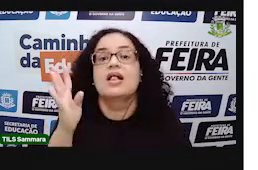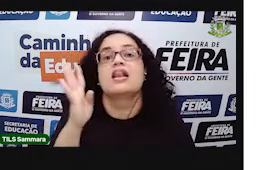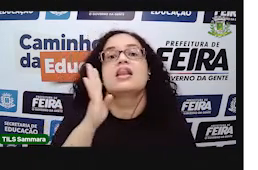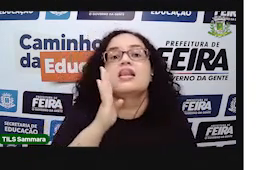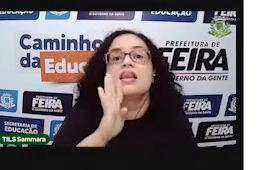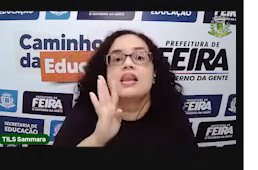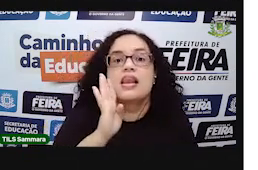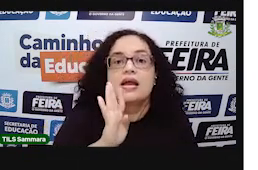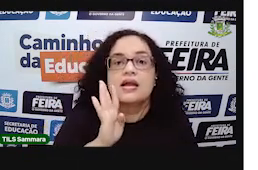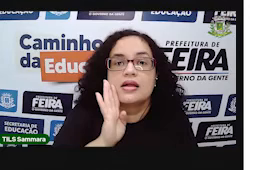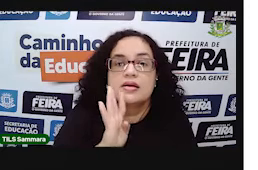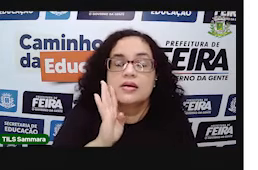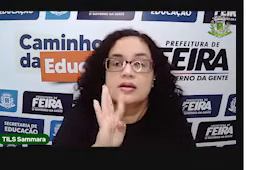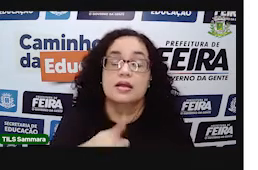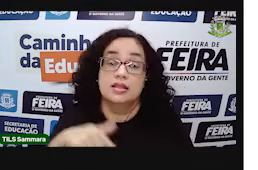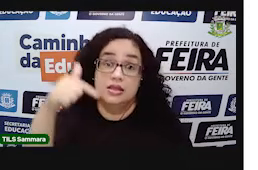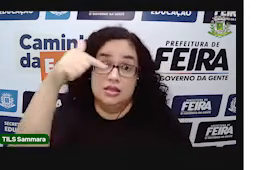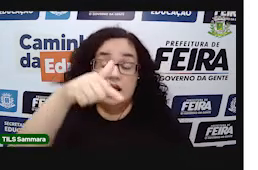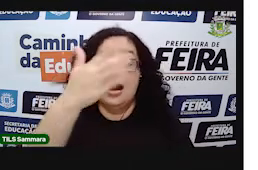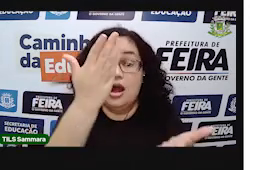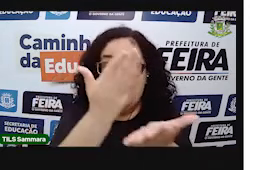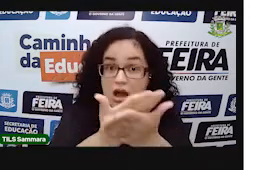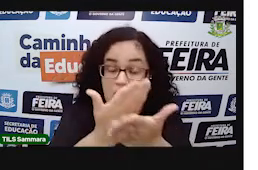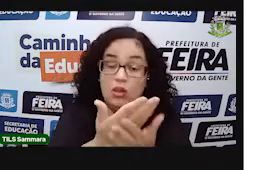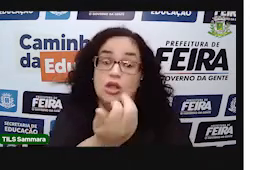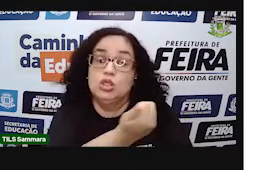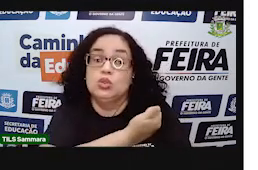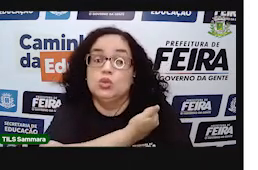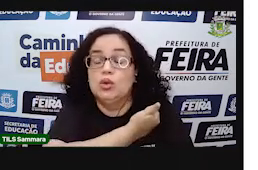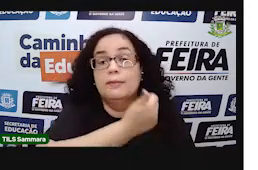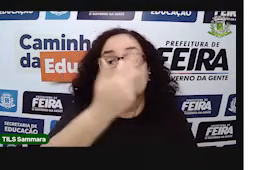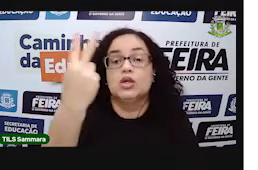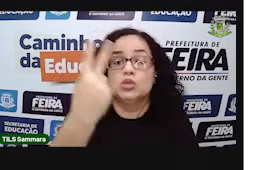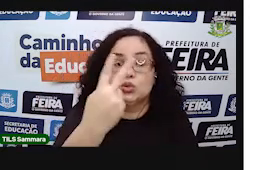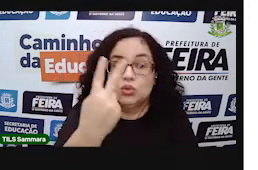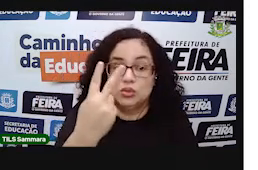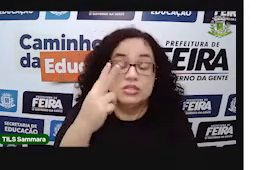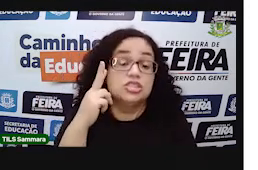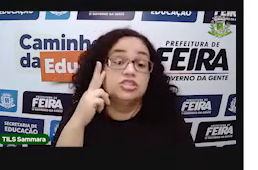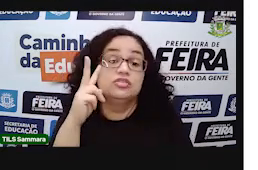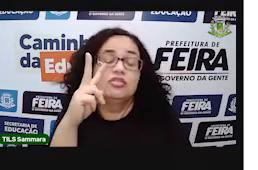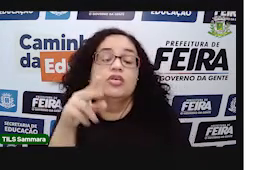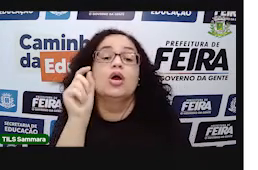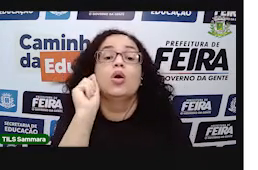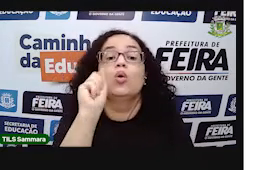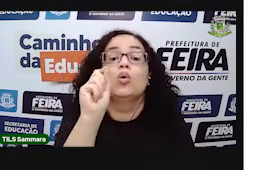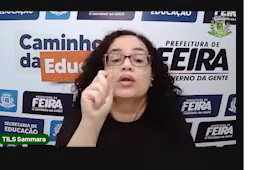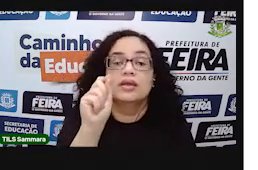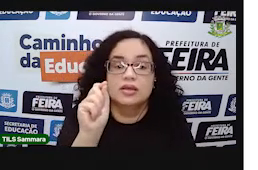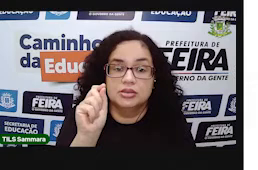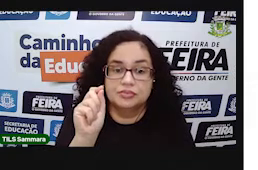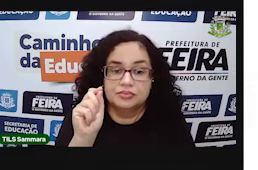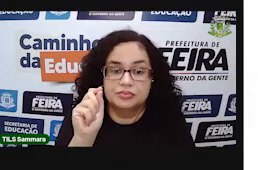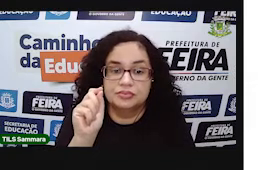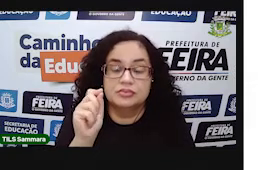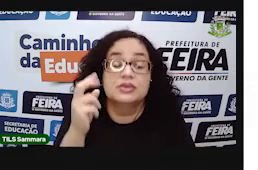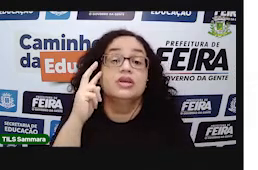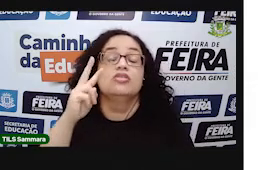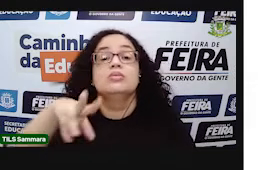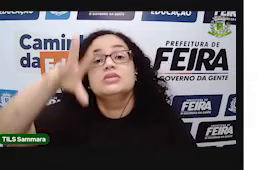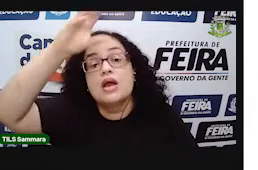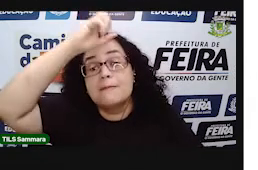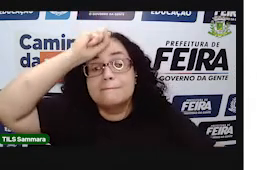estudamos umas coisinhas bem bacanas lá. E nessa aula número 2, o que é que nós vamos ver?